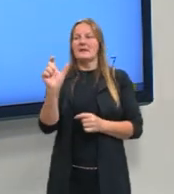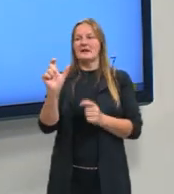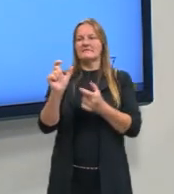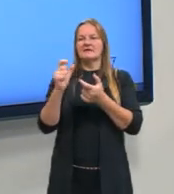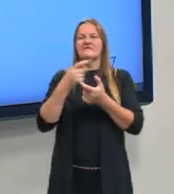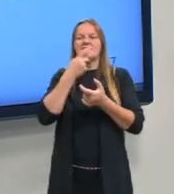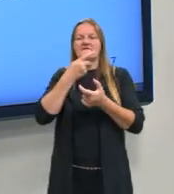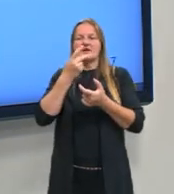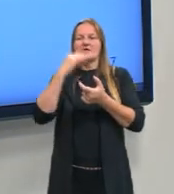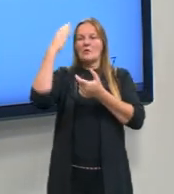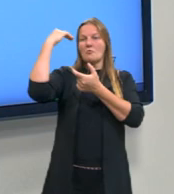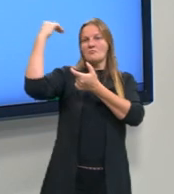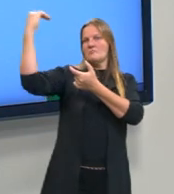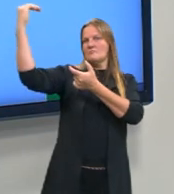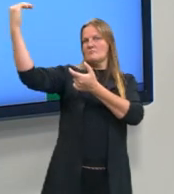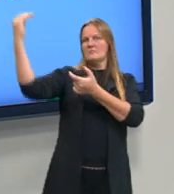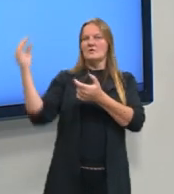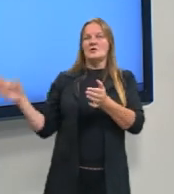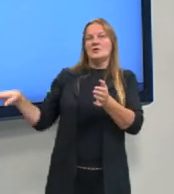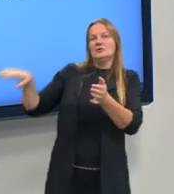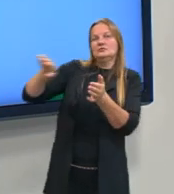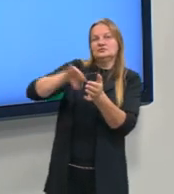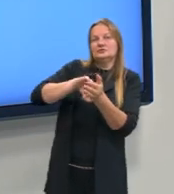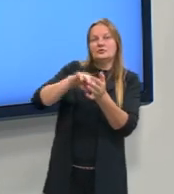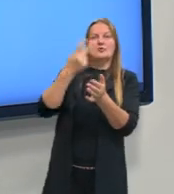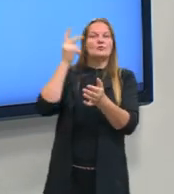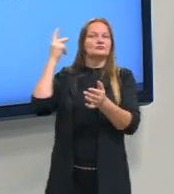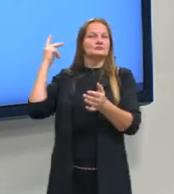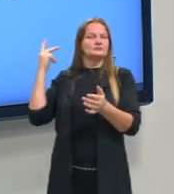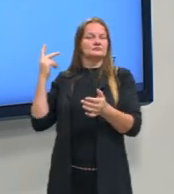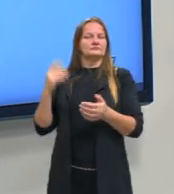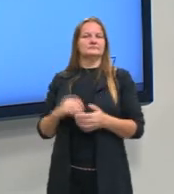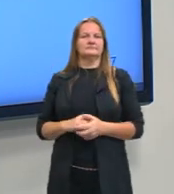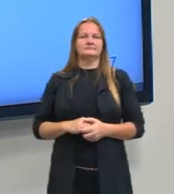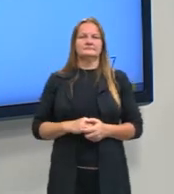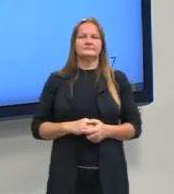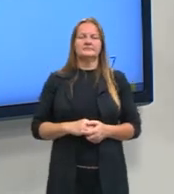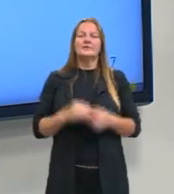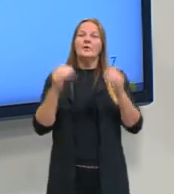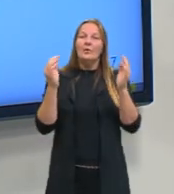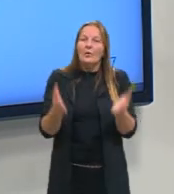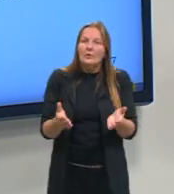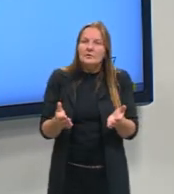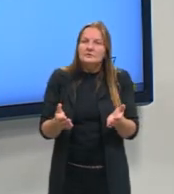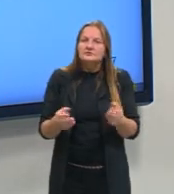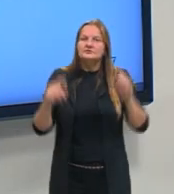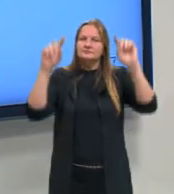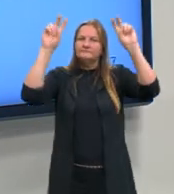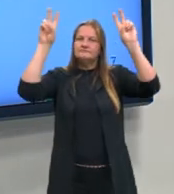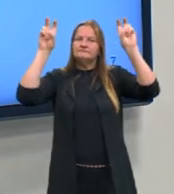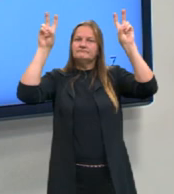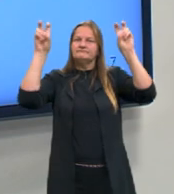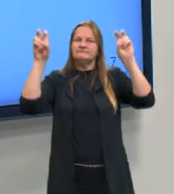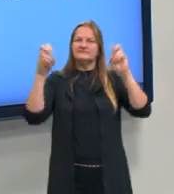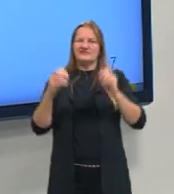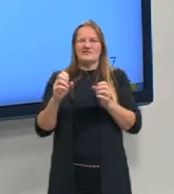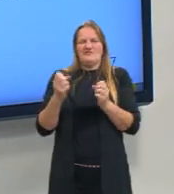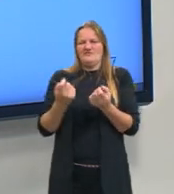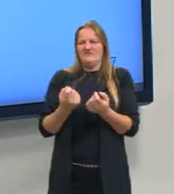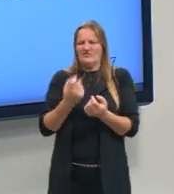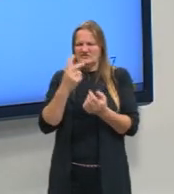ganharam quando elas vieram historicamente. O que a gente vê hoje, entre aspas, como erro,